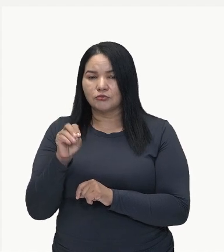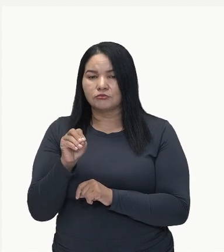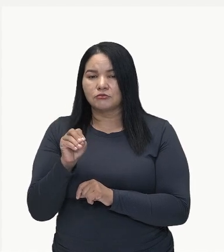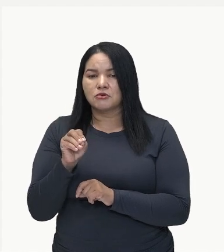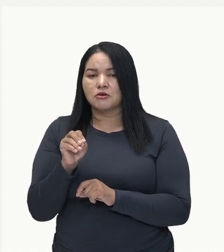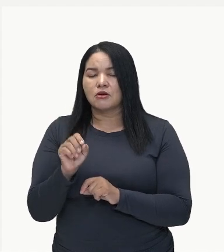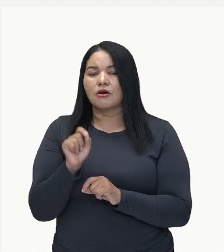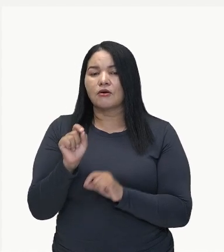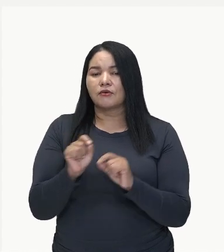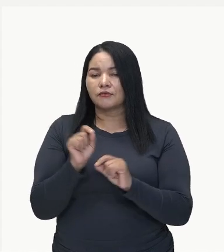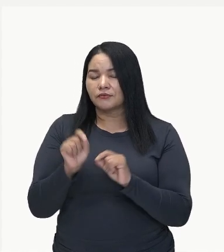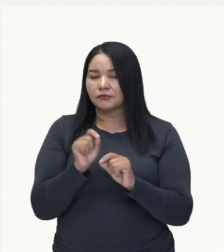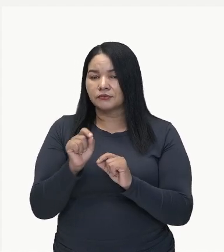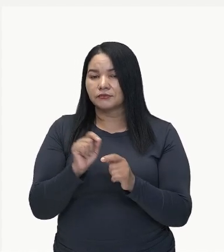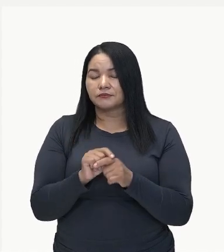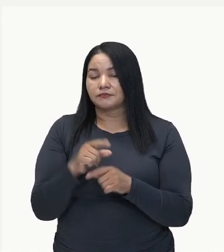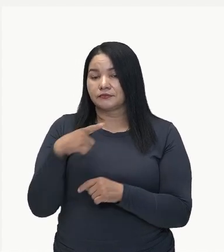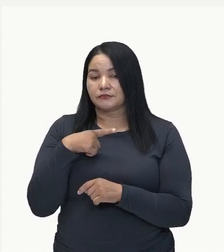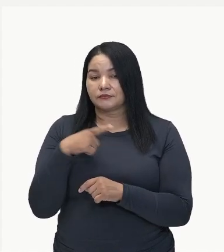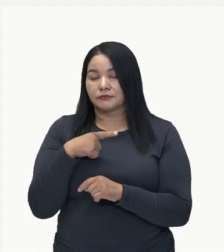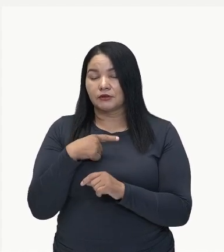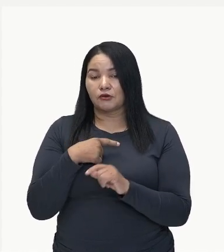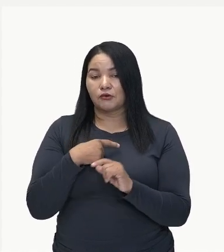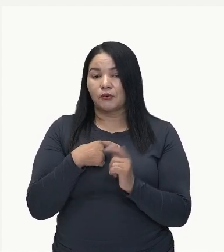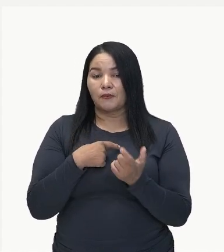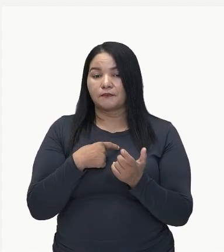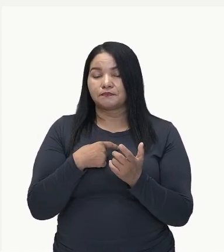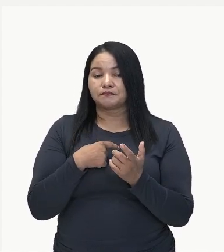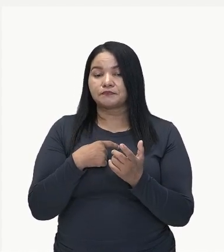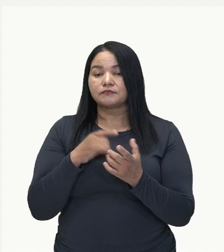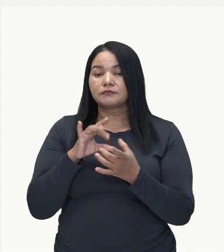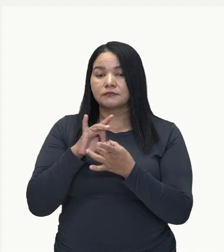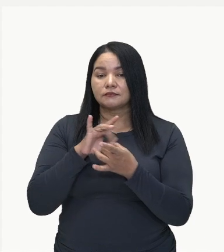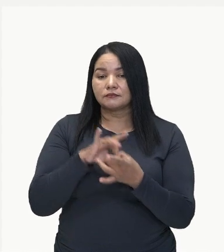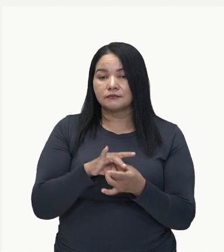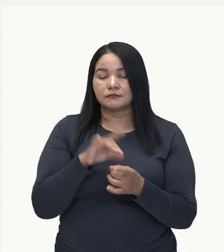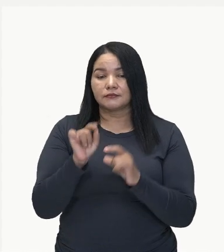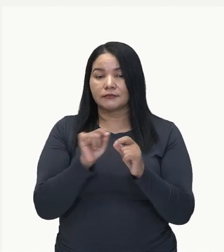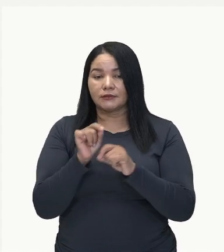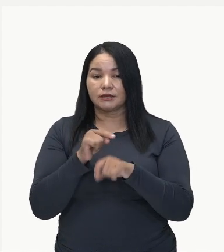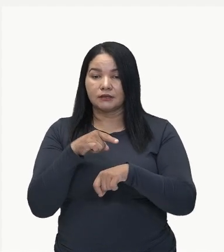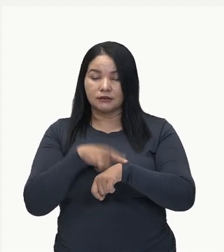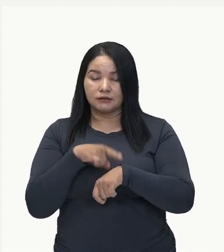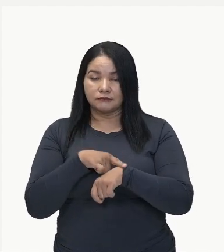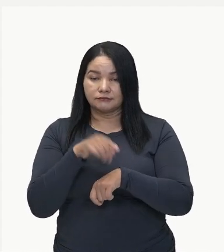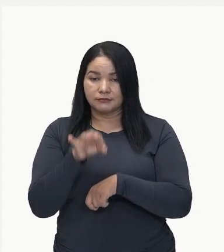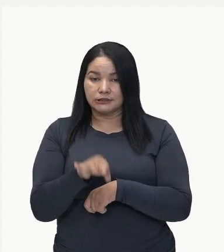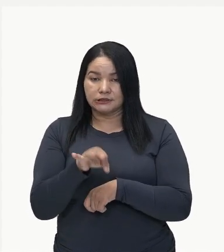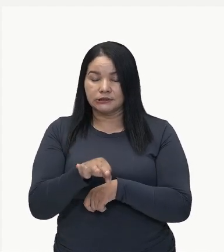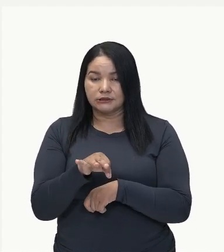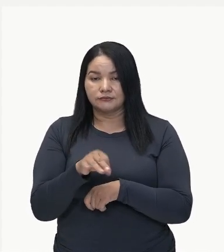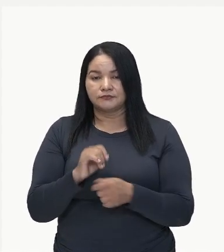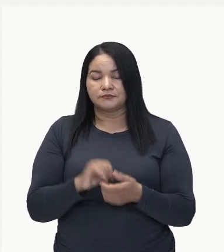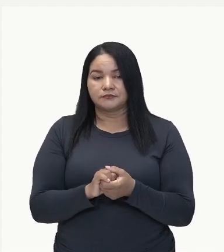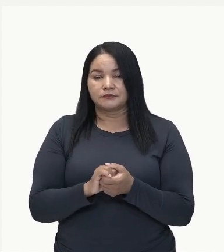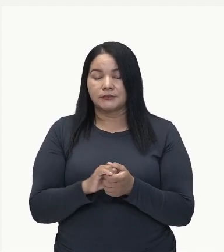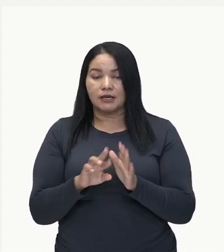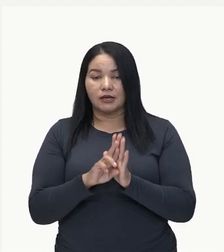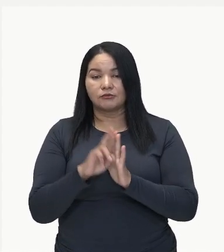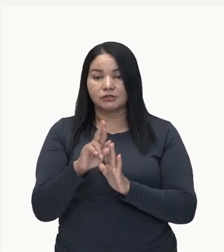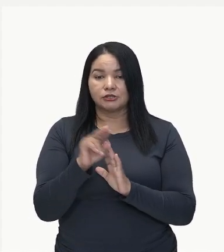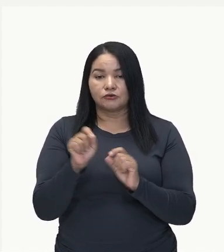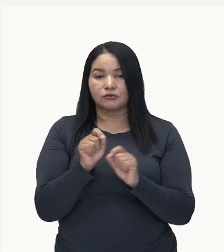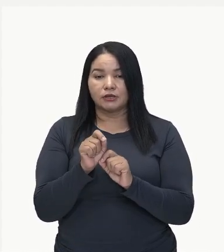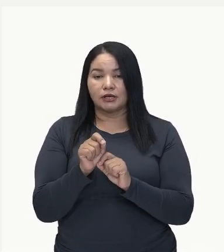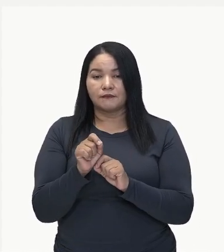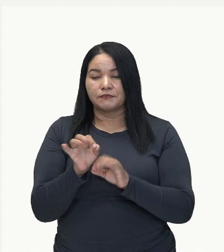E aí o toyotismo, ele tem um conceito do just in time, que quer dizer na hora certa. Então, ele representa a fluidez